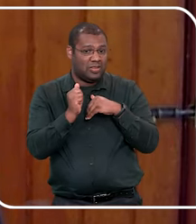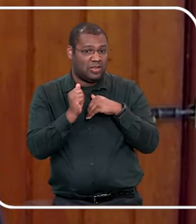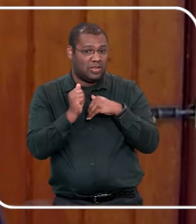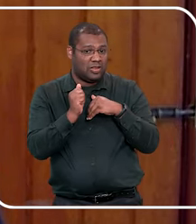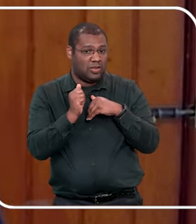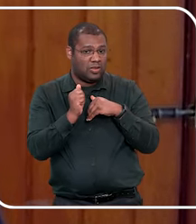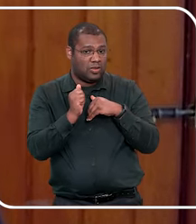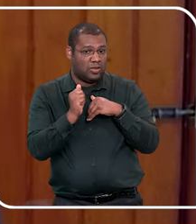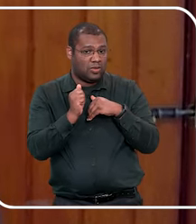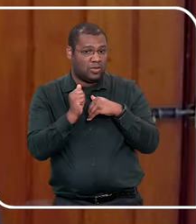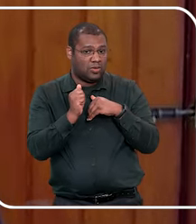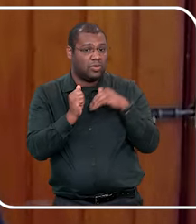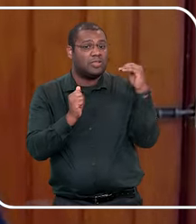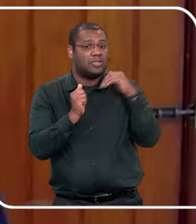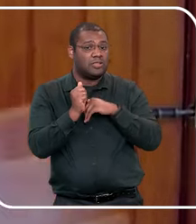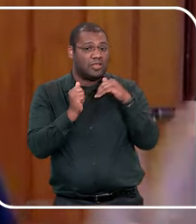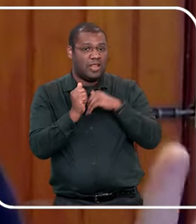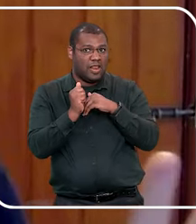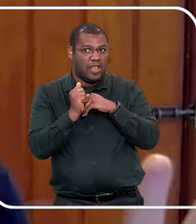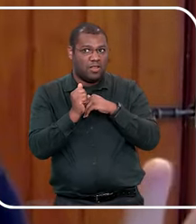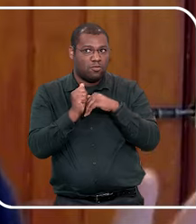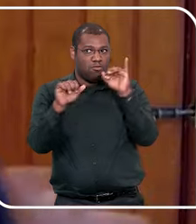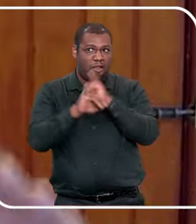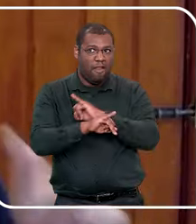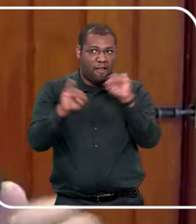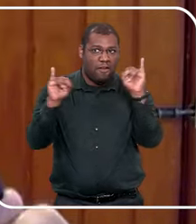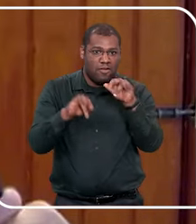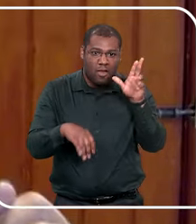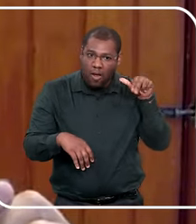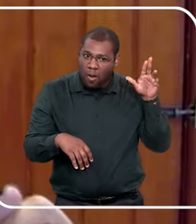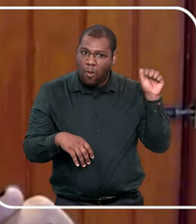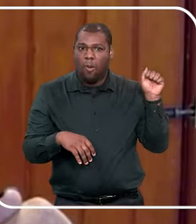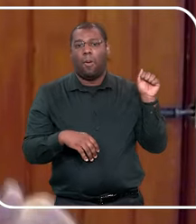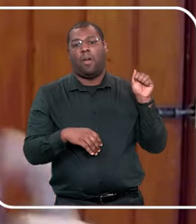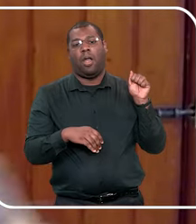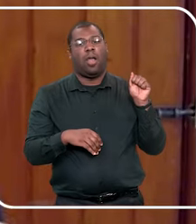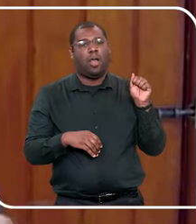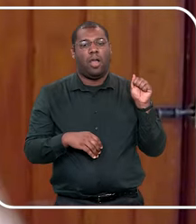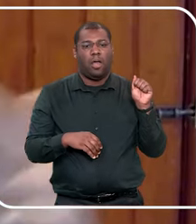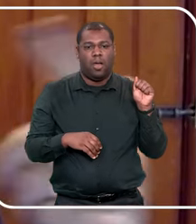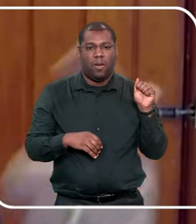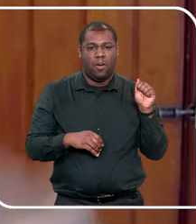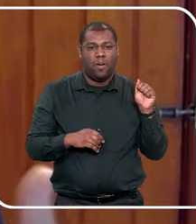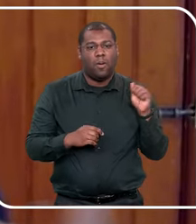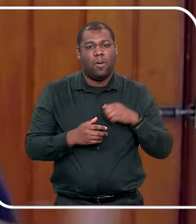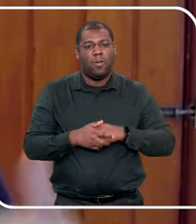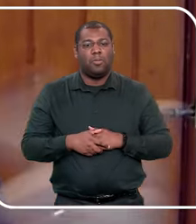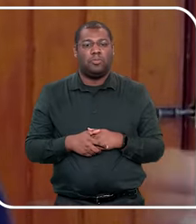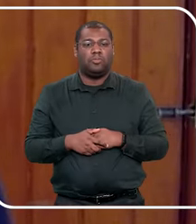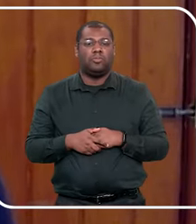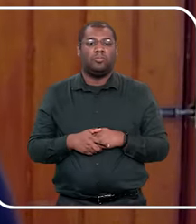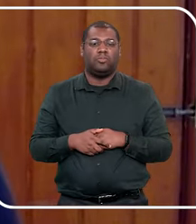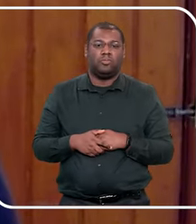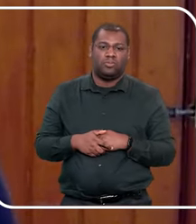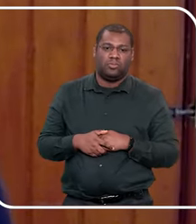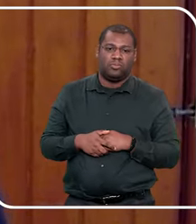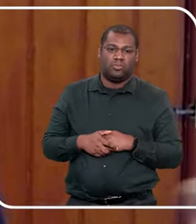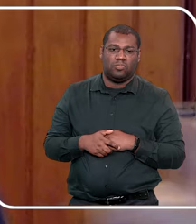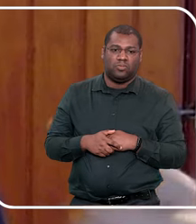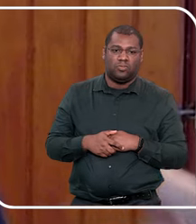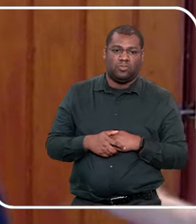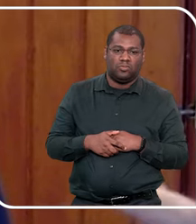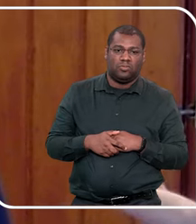ele é guardado com a intenção de que ninguém nunca descubra ele, que ele nunca seja revelado, se a gente parar pra pensar, é isso mesmo, né,